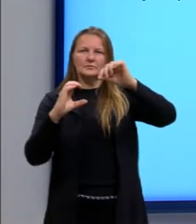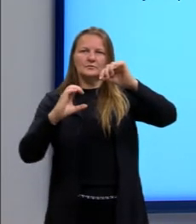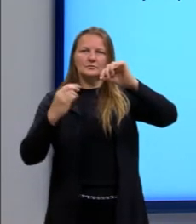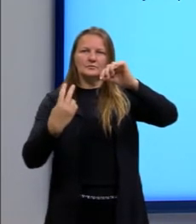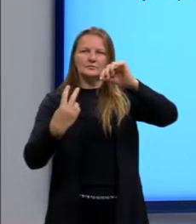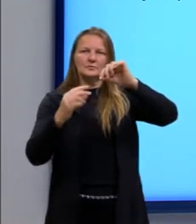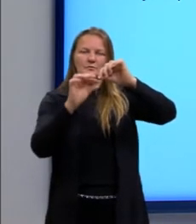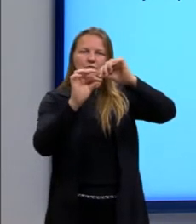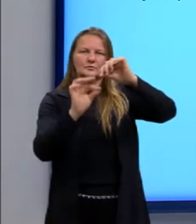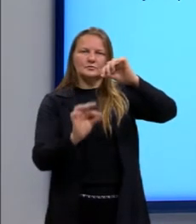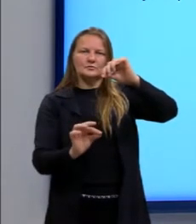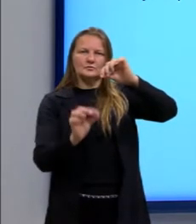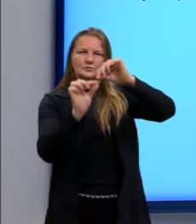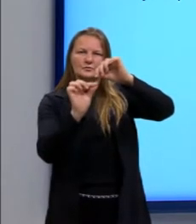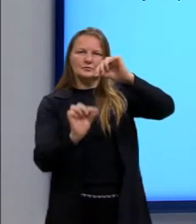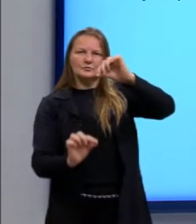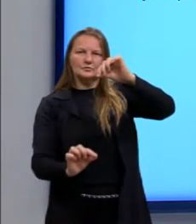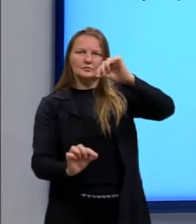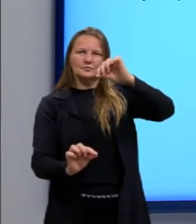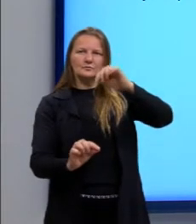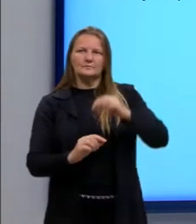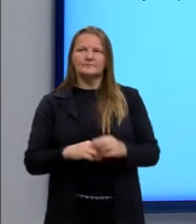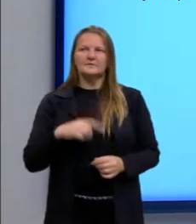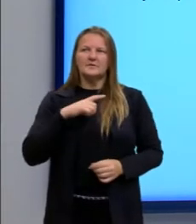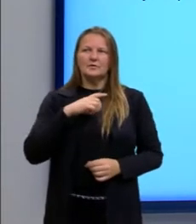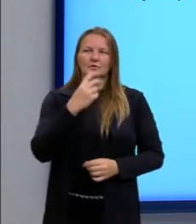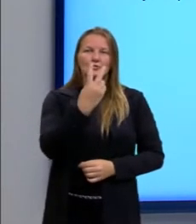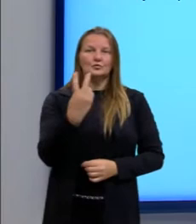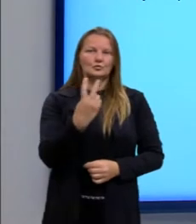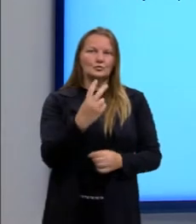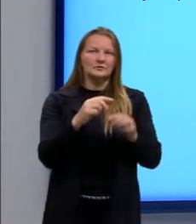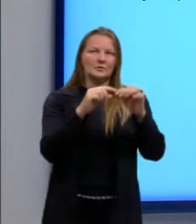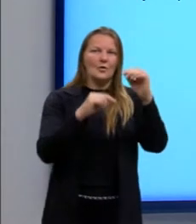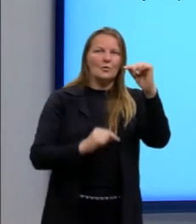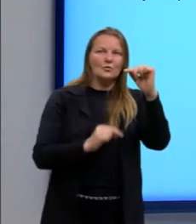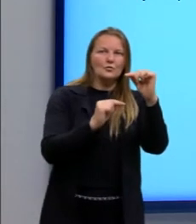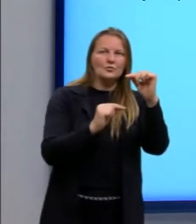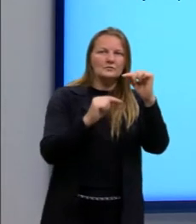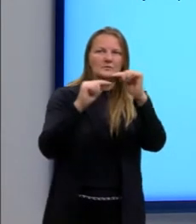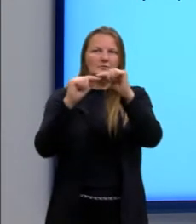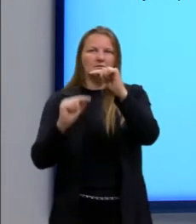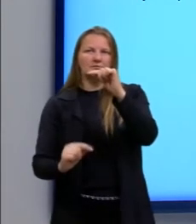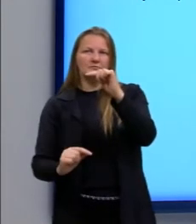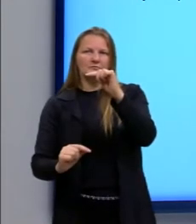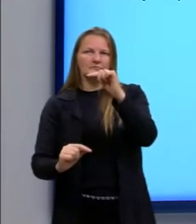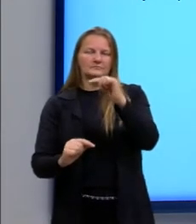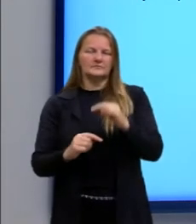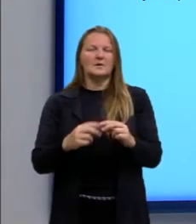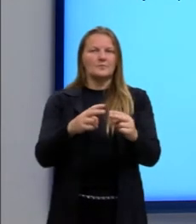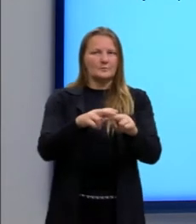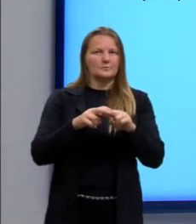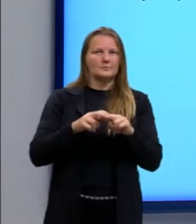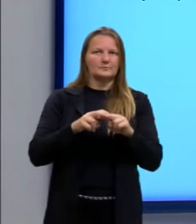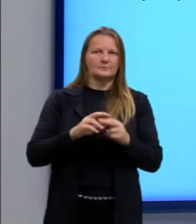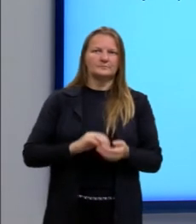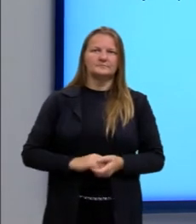nessa barra mais longa. Então a gente está olhando somente para duas barras, uma mais curta e uma mais longa, certo?